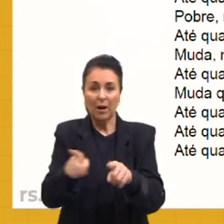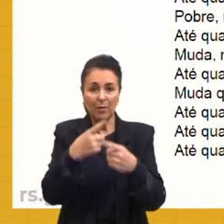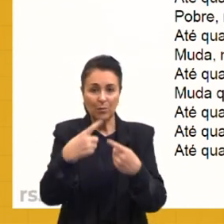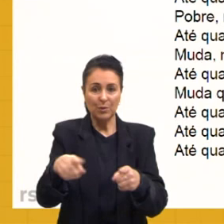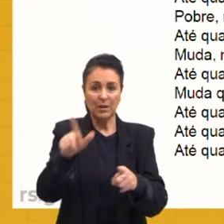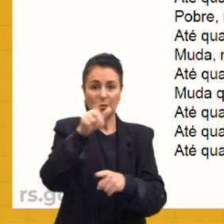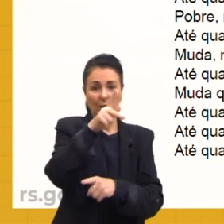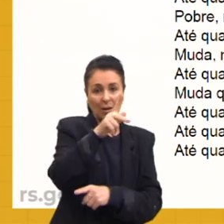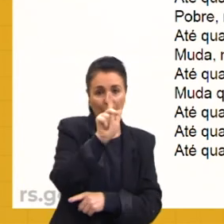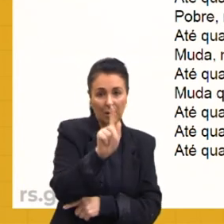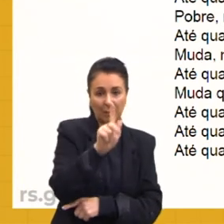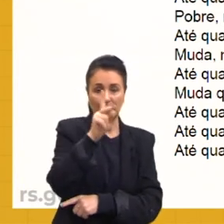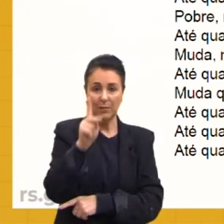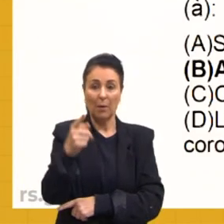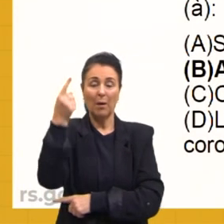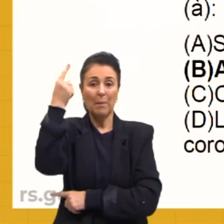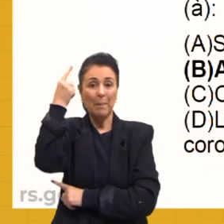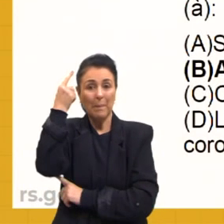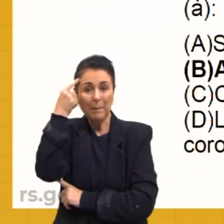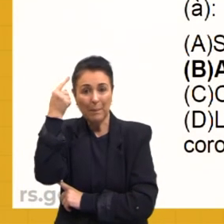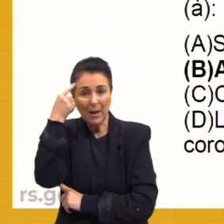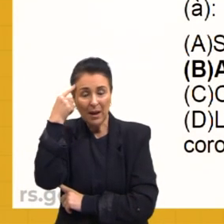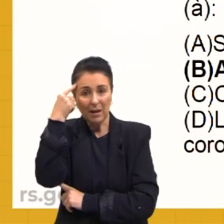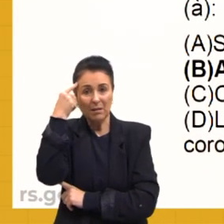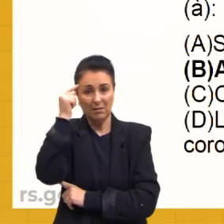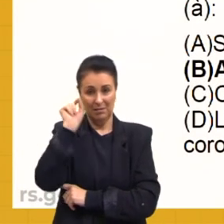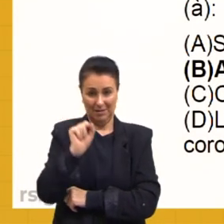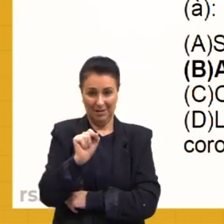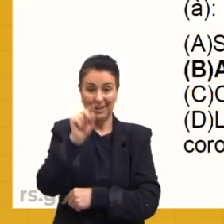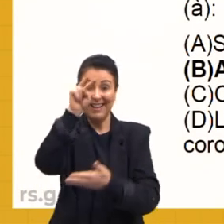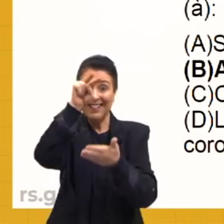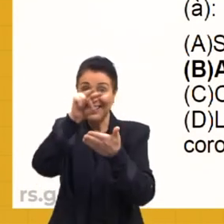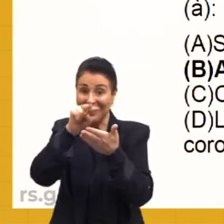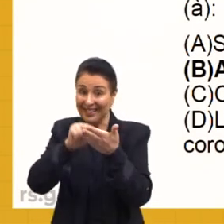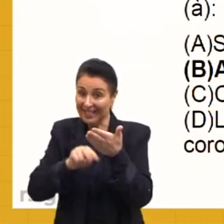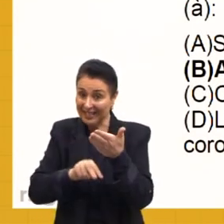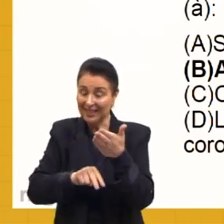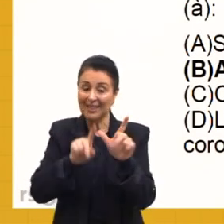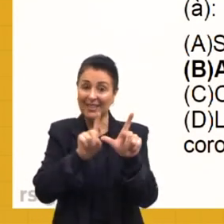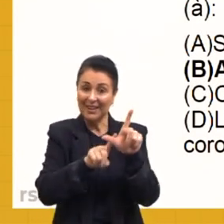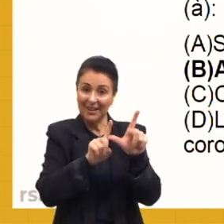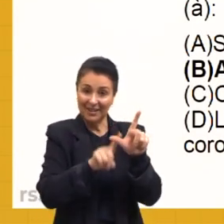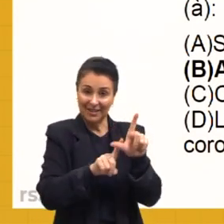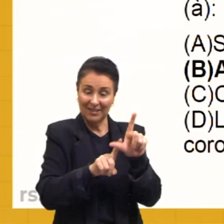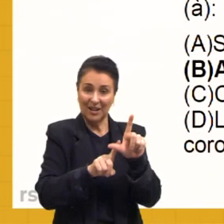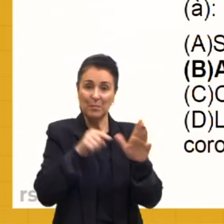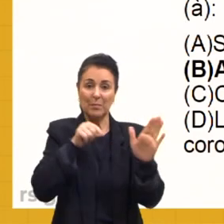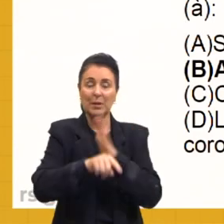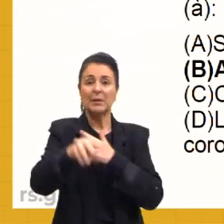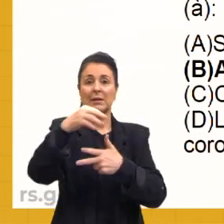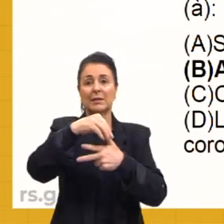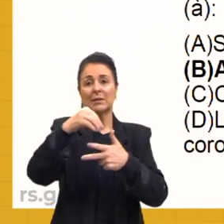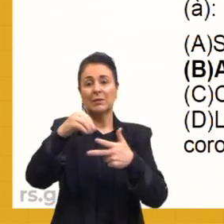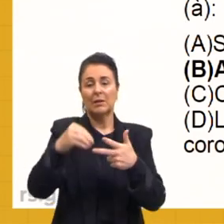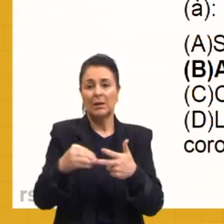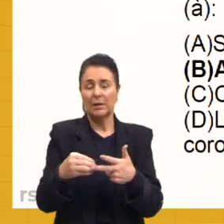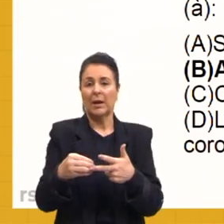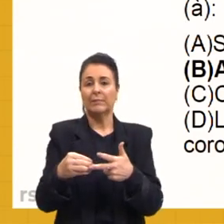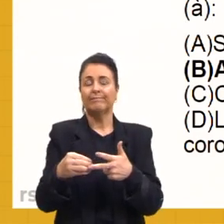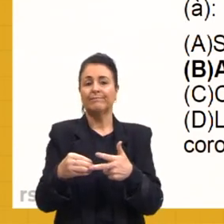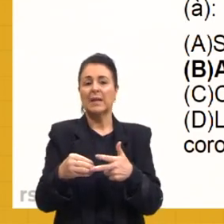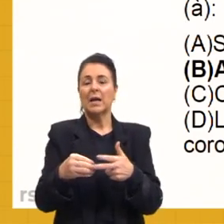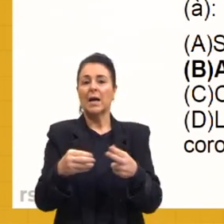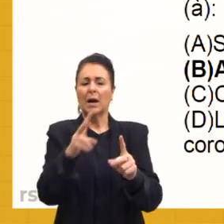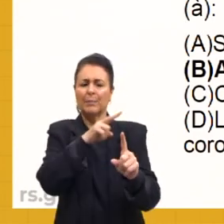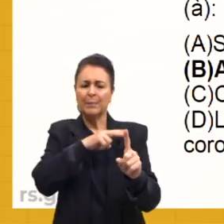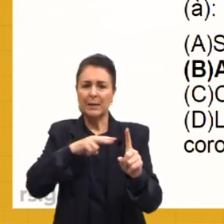quando, reflita sobre ela e faça a sua reflexão. Trazendo aqui nossas questões do Enem, olha só. A estimativa do Banco Mundial